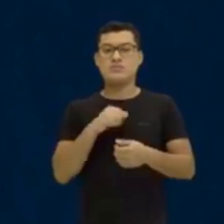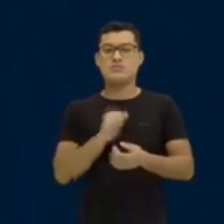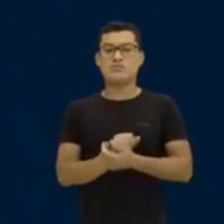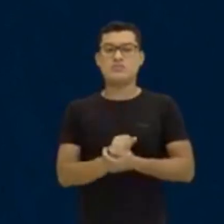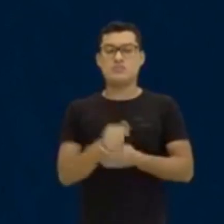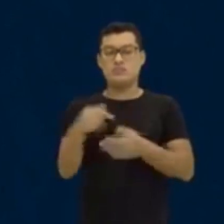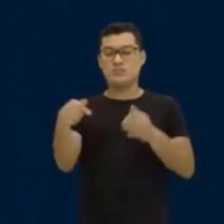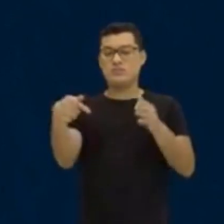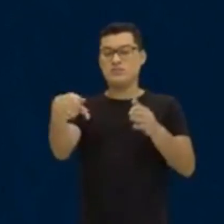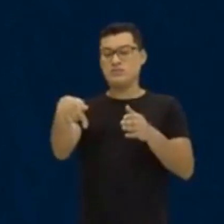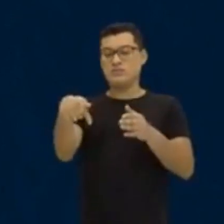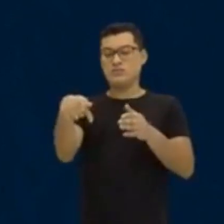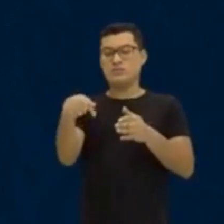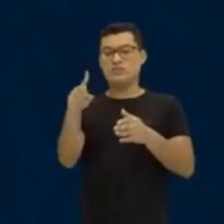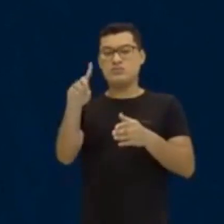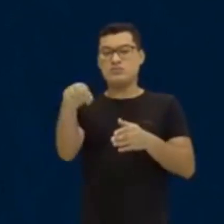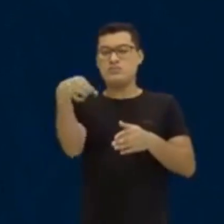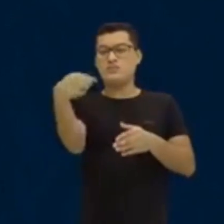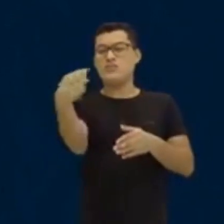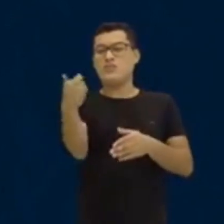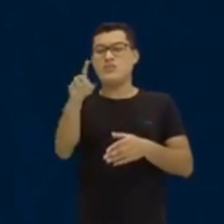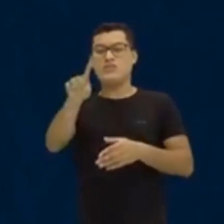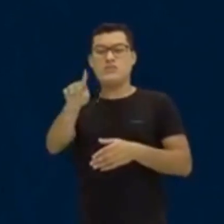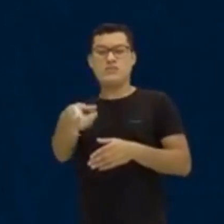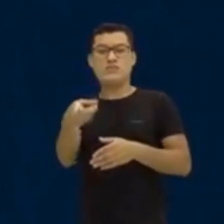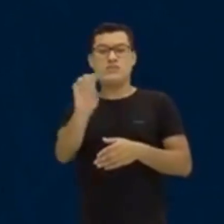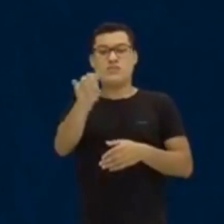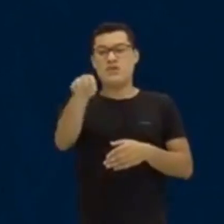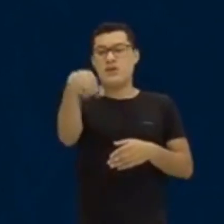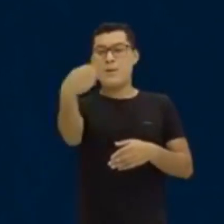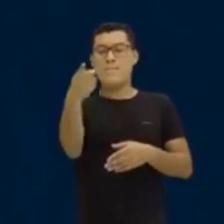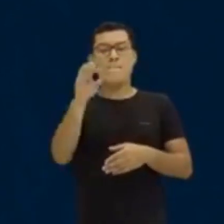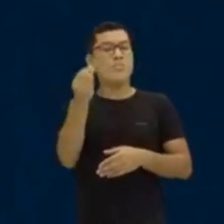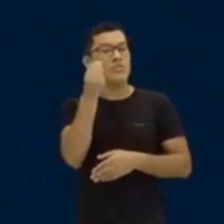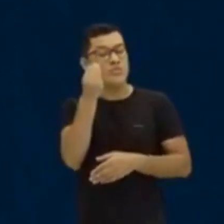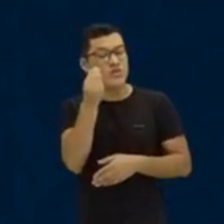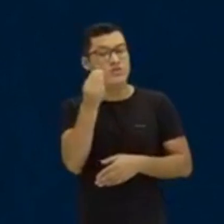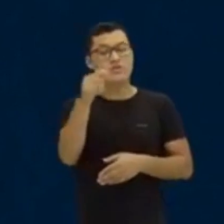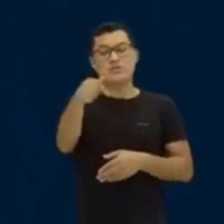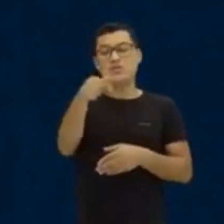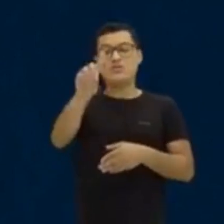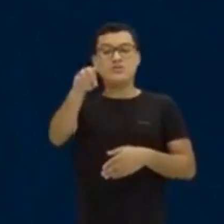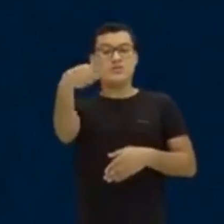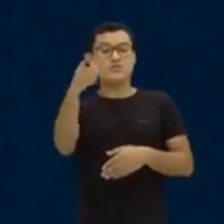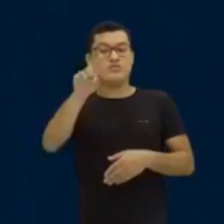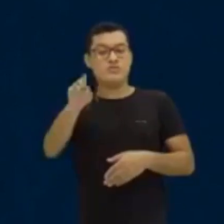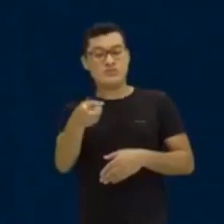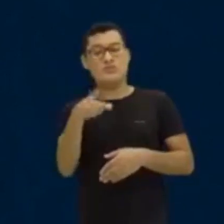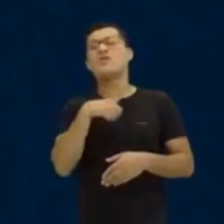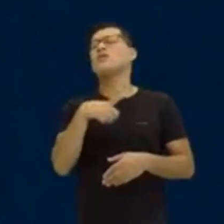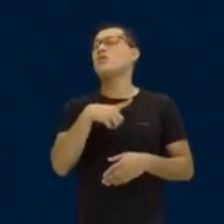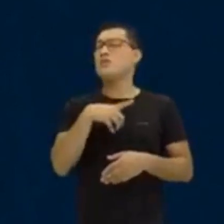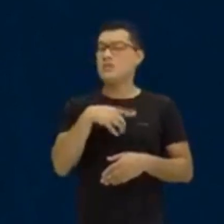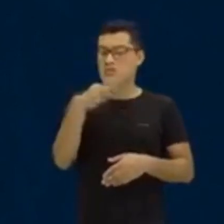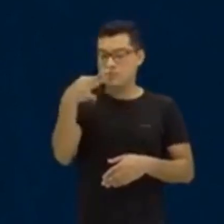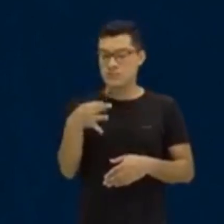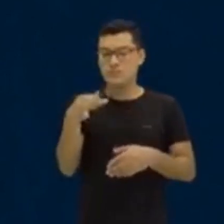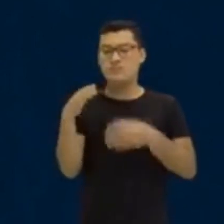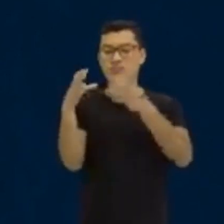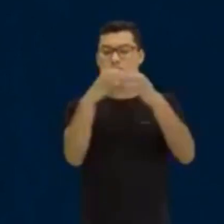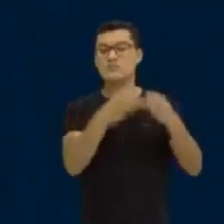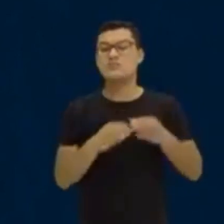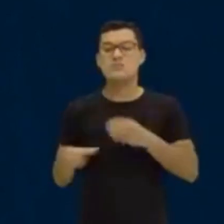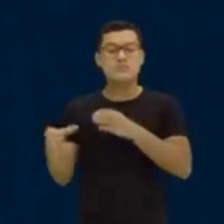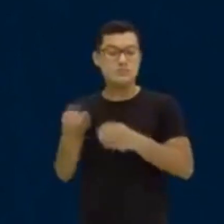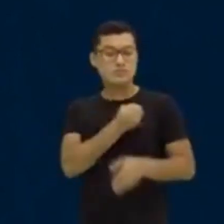se repetindo depois da vírgula? Depois da vírgula, preste atenção. Ah, tem, professor. Então, para cada número que